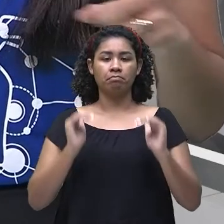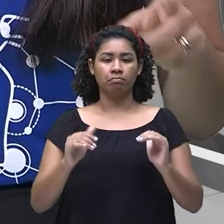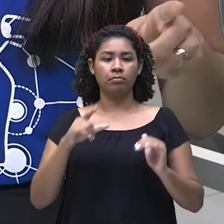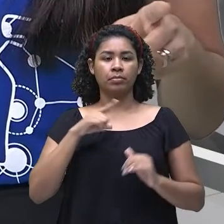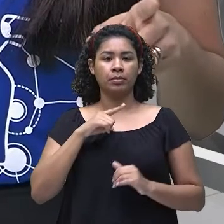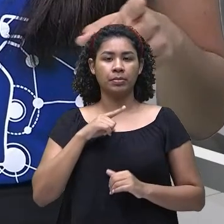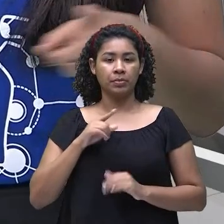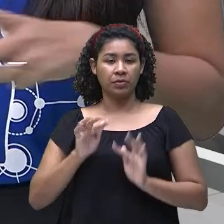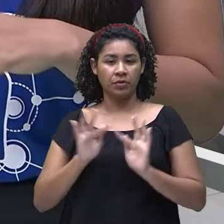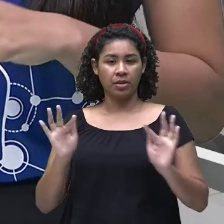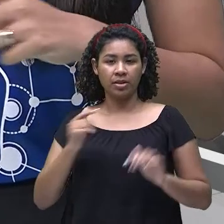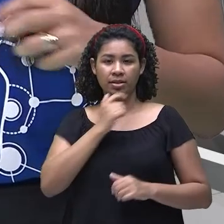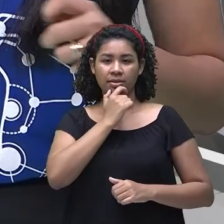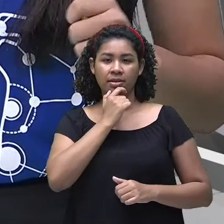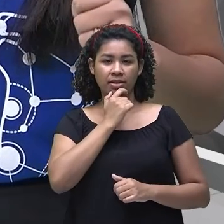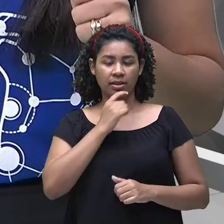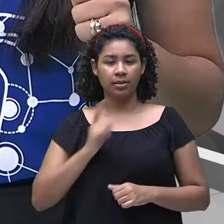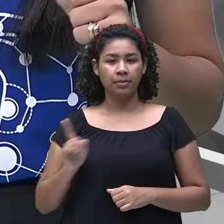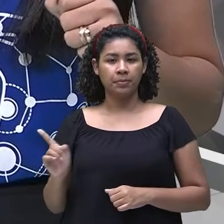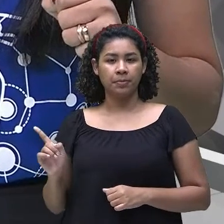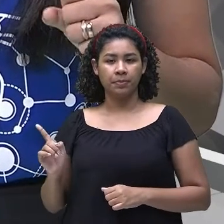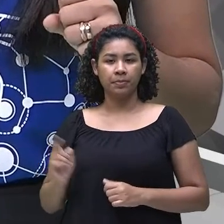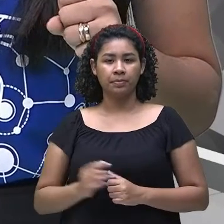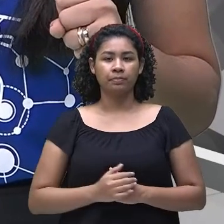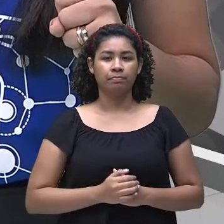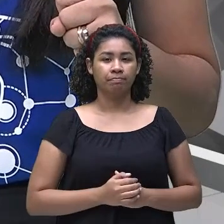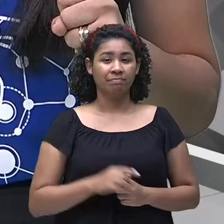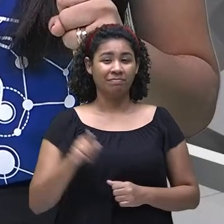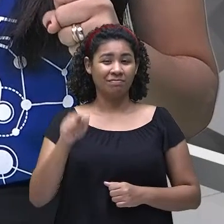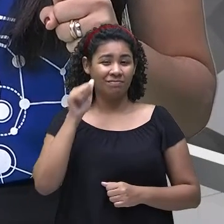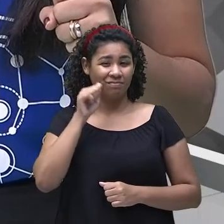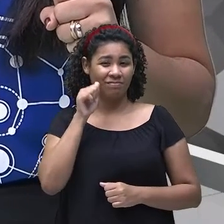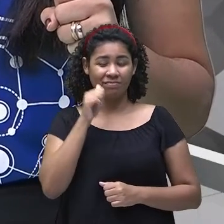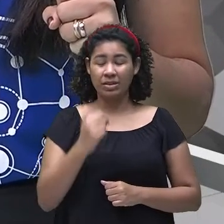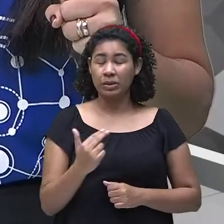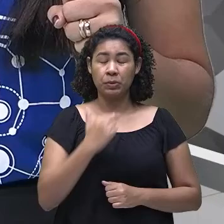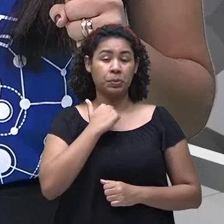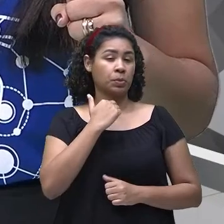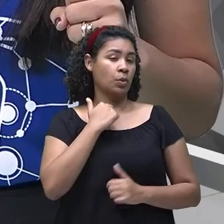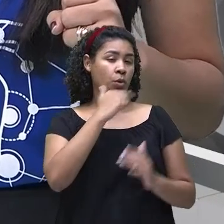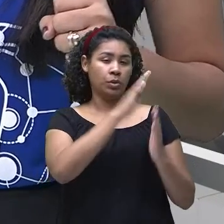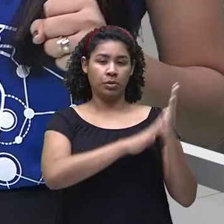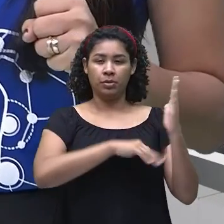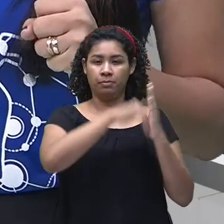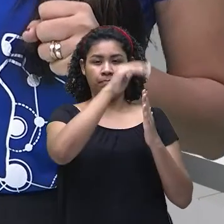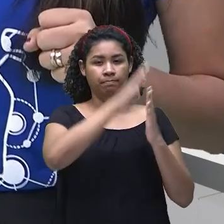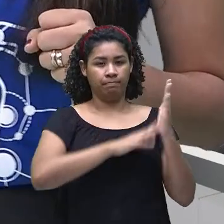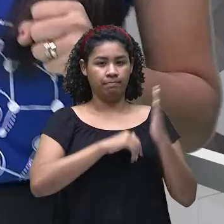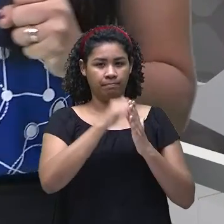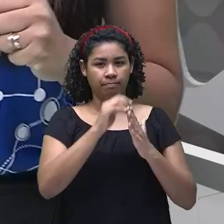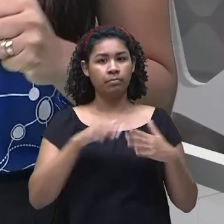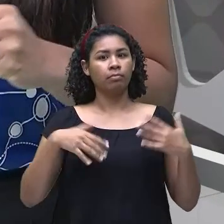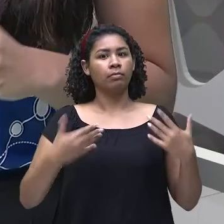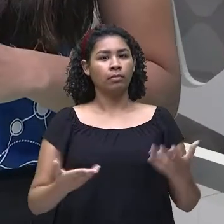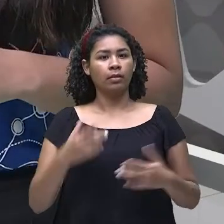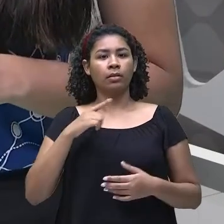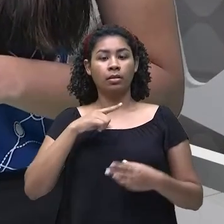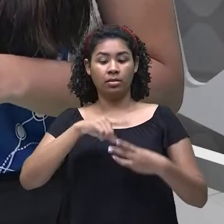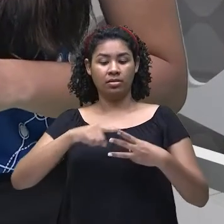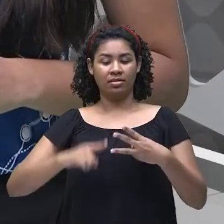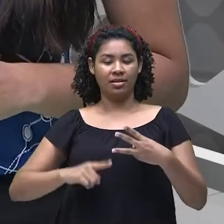can't paint. She can't paint, ela não pode pintar, ok? Então, nós tivemos aqui três